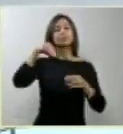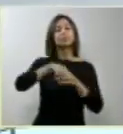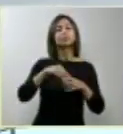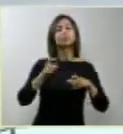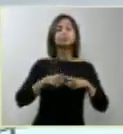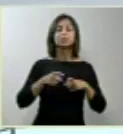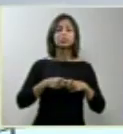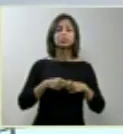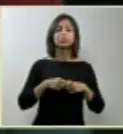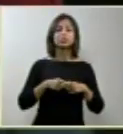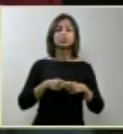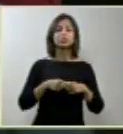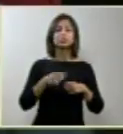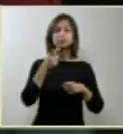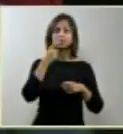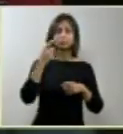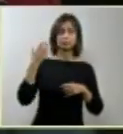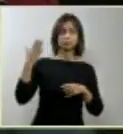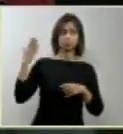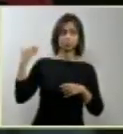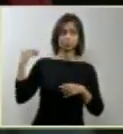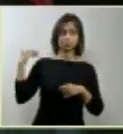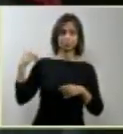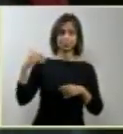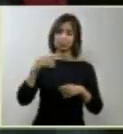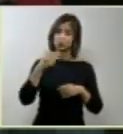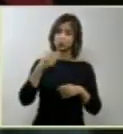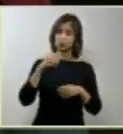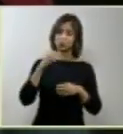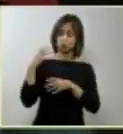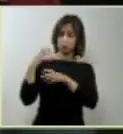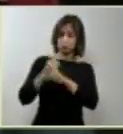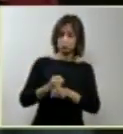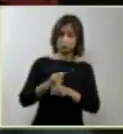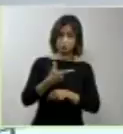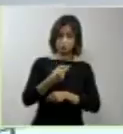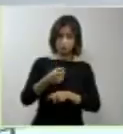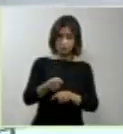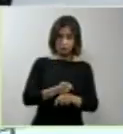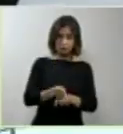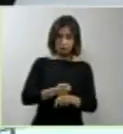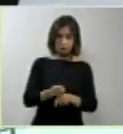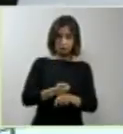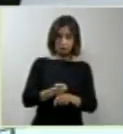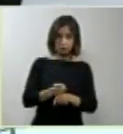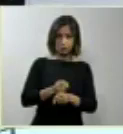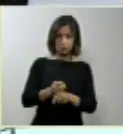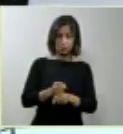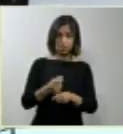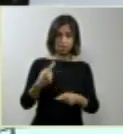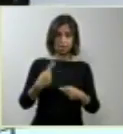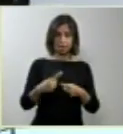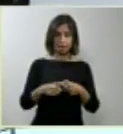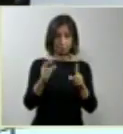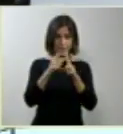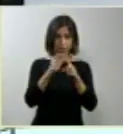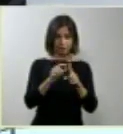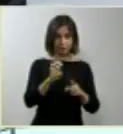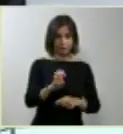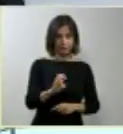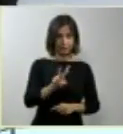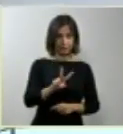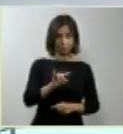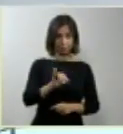Entretanto, recentemente, nos últimos 20 anos, nós estamos vivendo uma fase onde a palavra evidência é